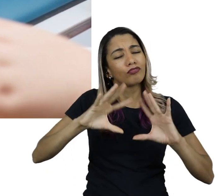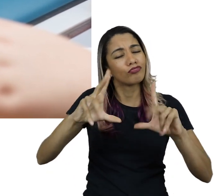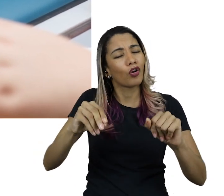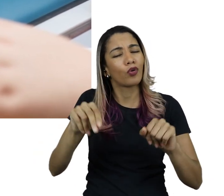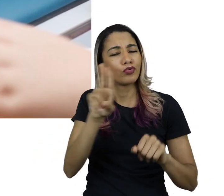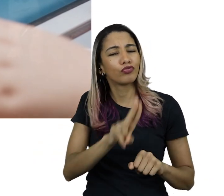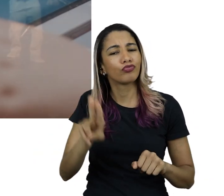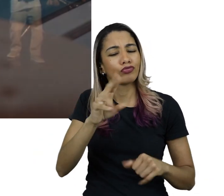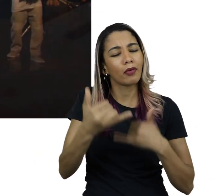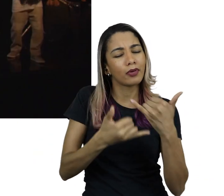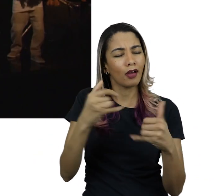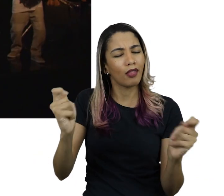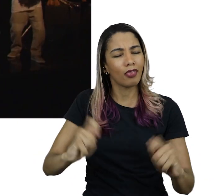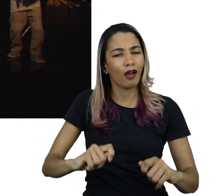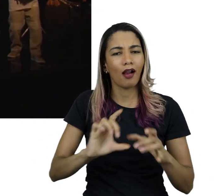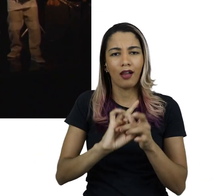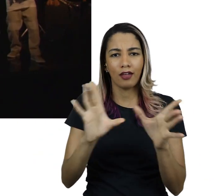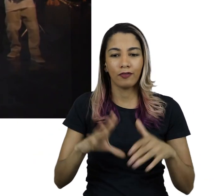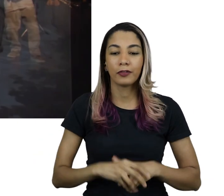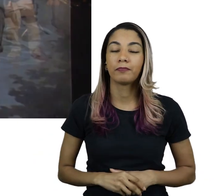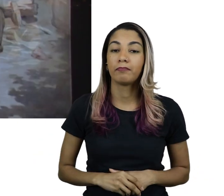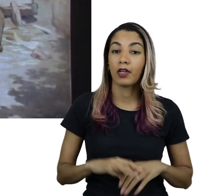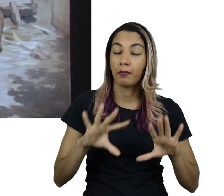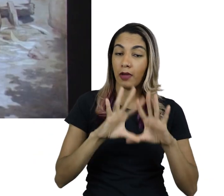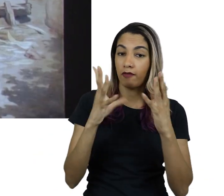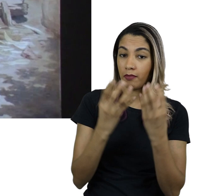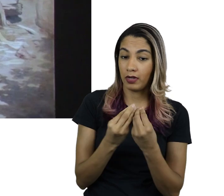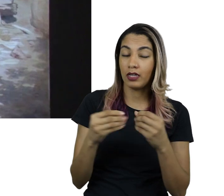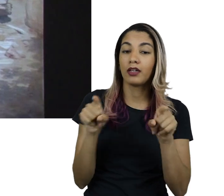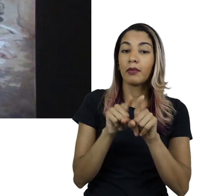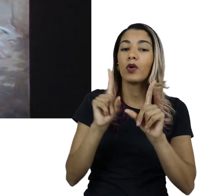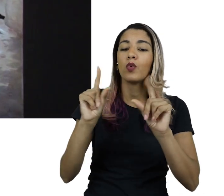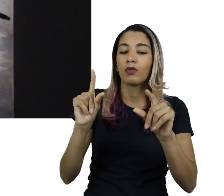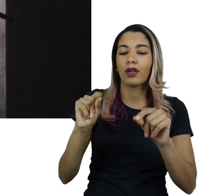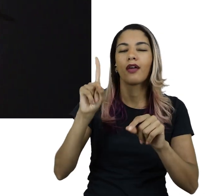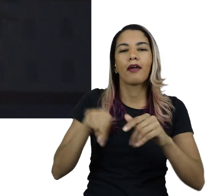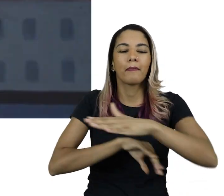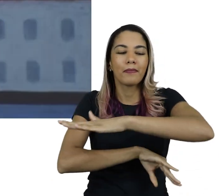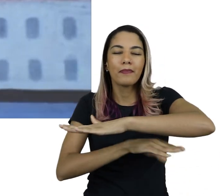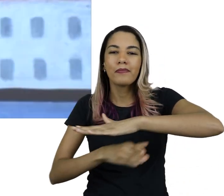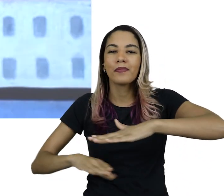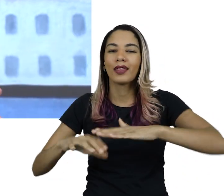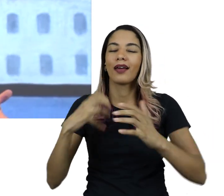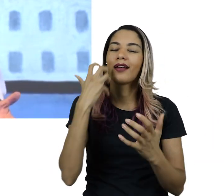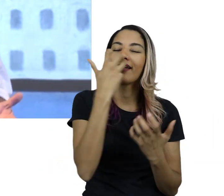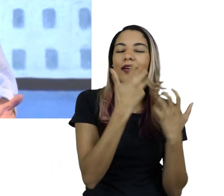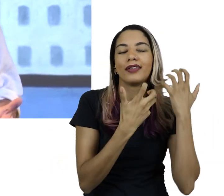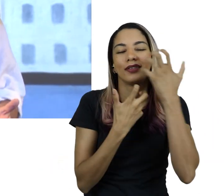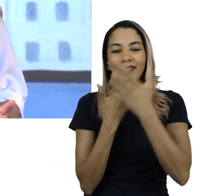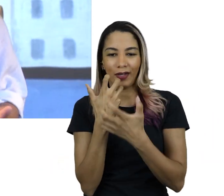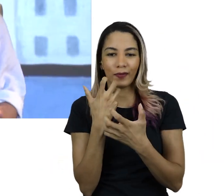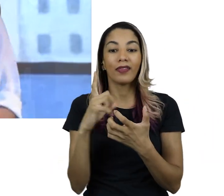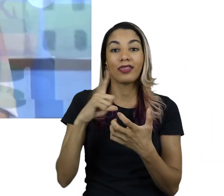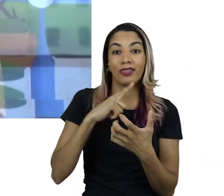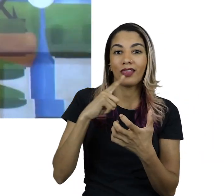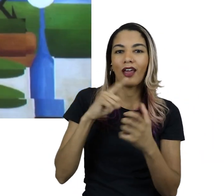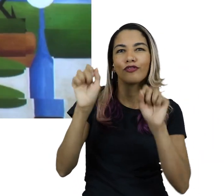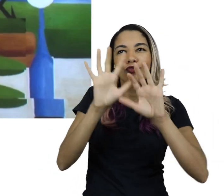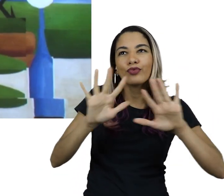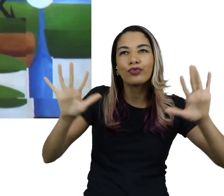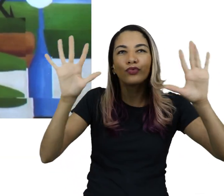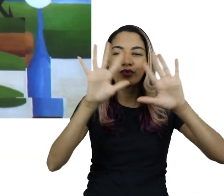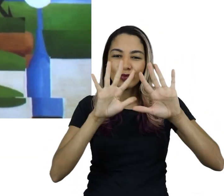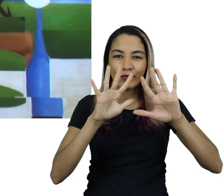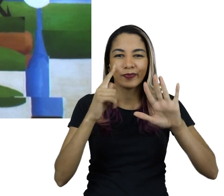mas acessível a todos. Para envolver as famílias, foi criado o espetáculo Pina Canção, uma história cantada entre